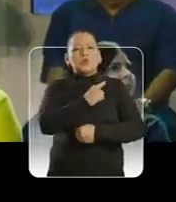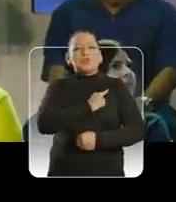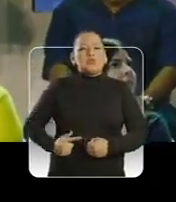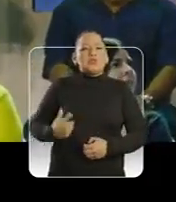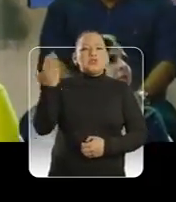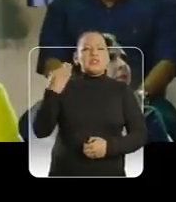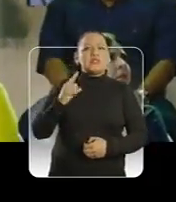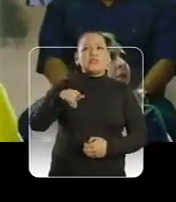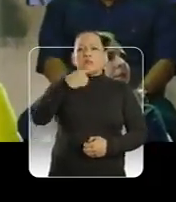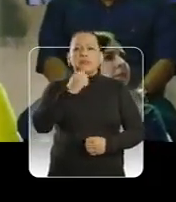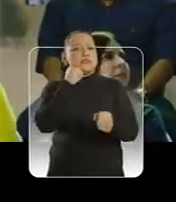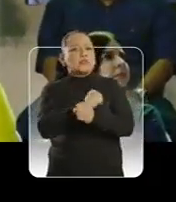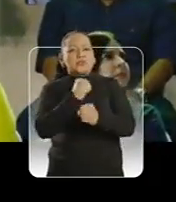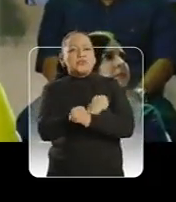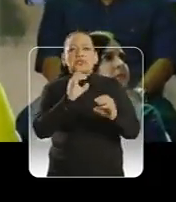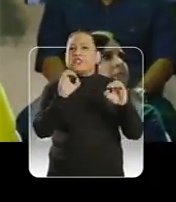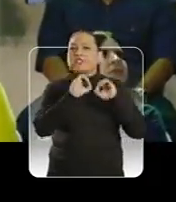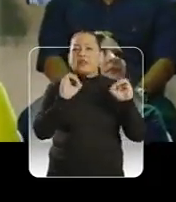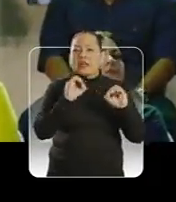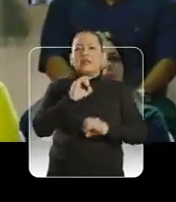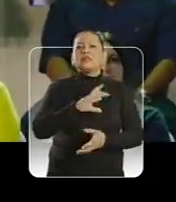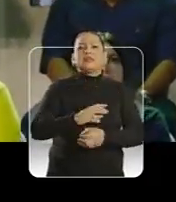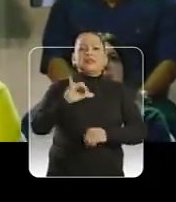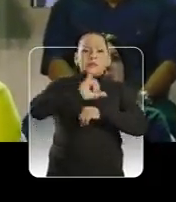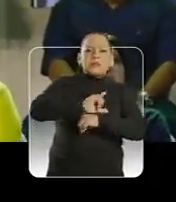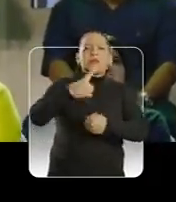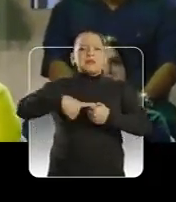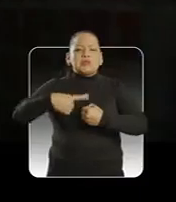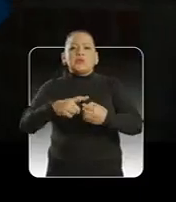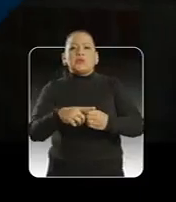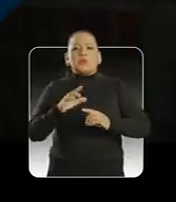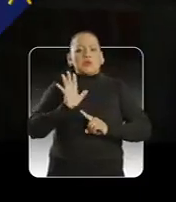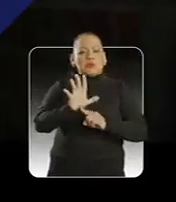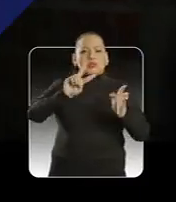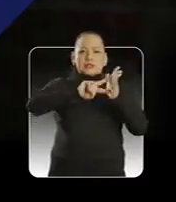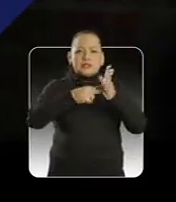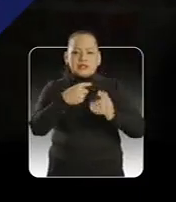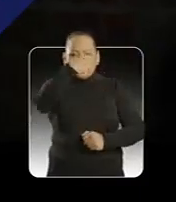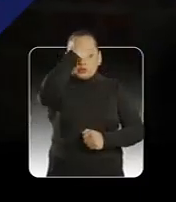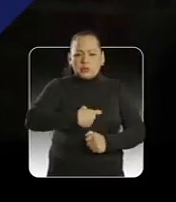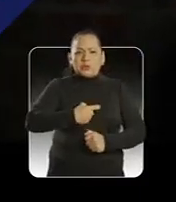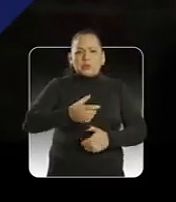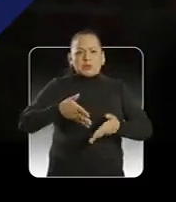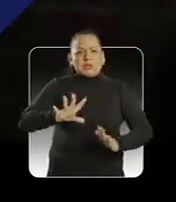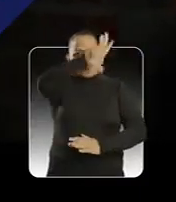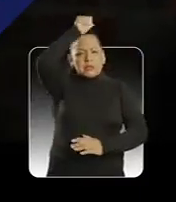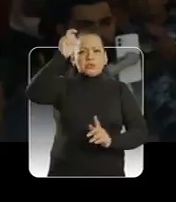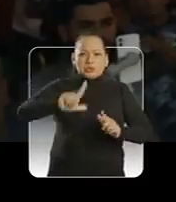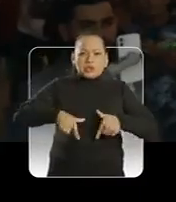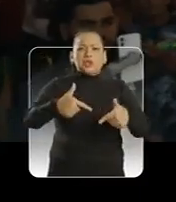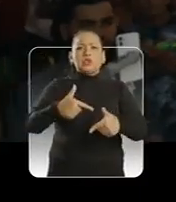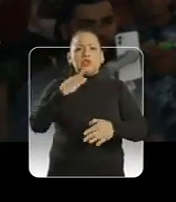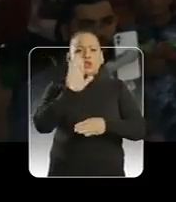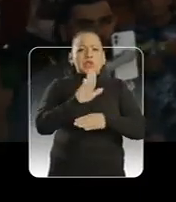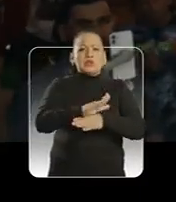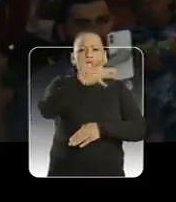quatro anos. Depois que eu saí, nunca mais fizeram um hospital. Nem no interior, nem no capital. Ele mostrou o significado de ser amazonense. Um lutador que